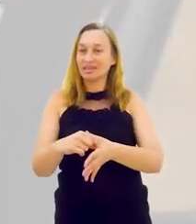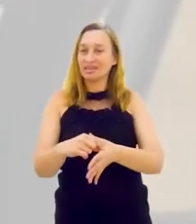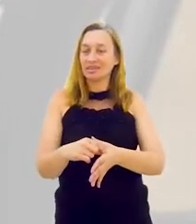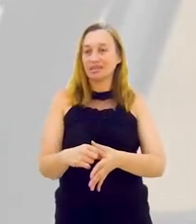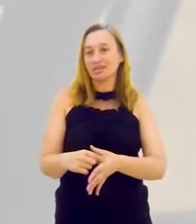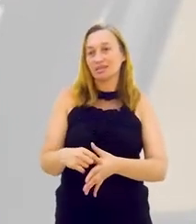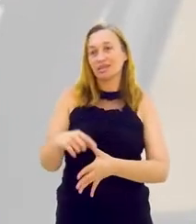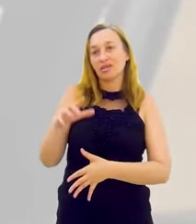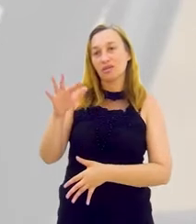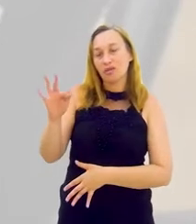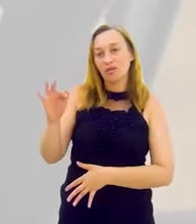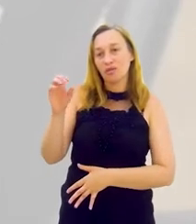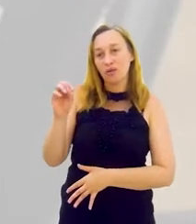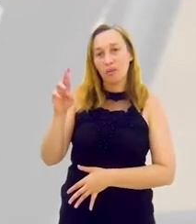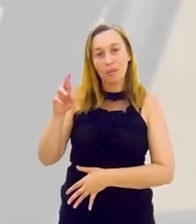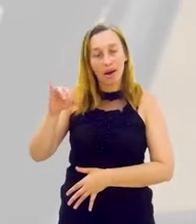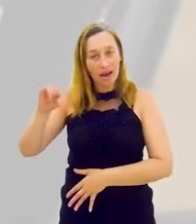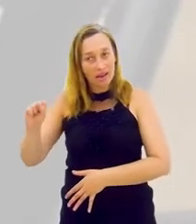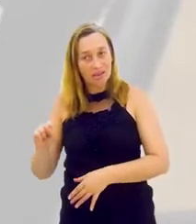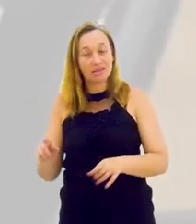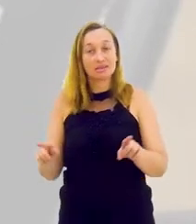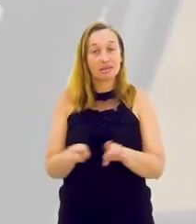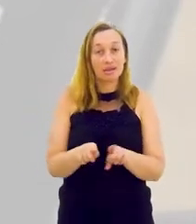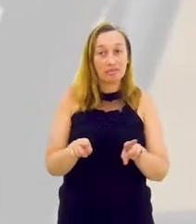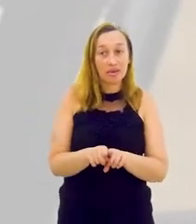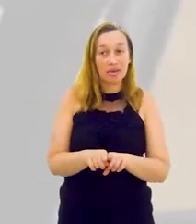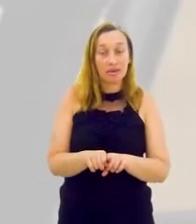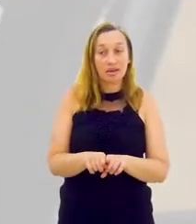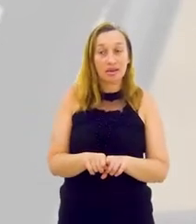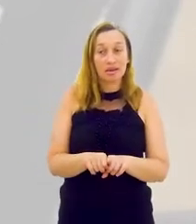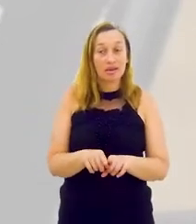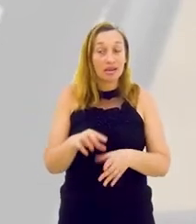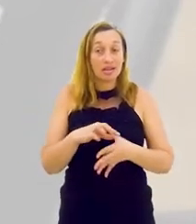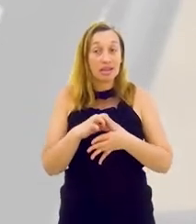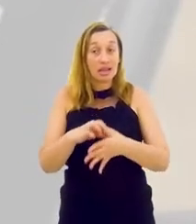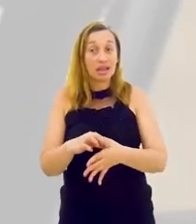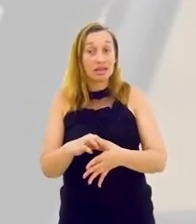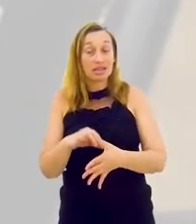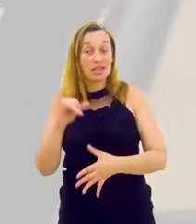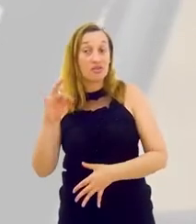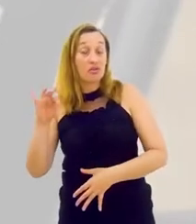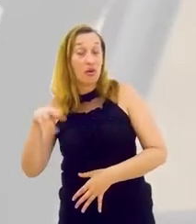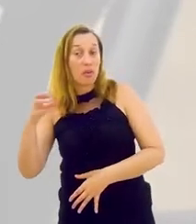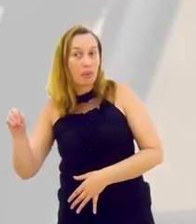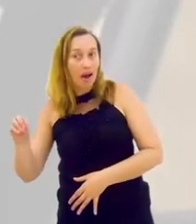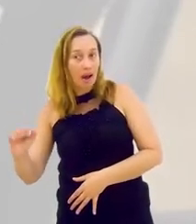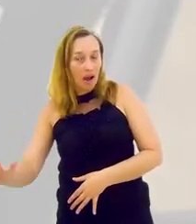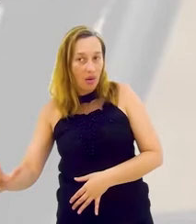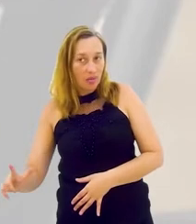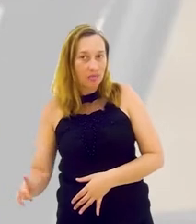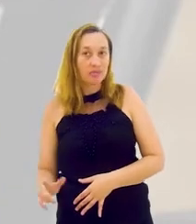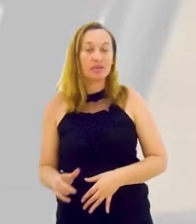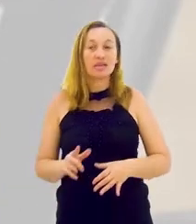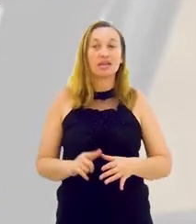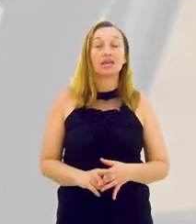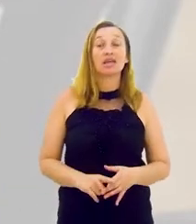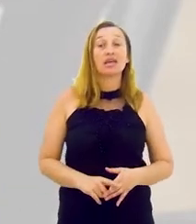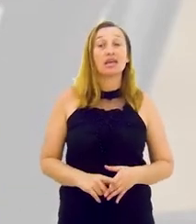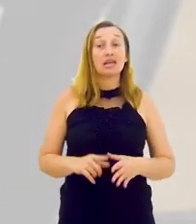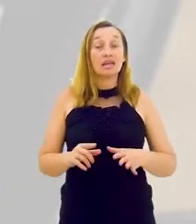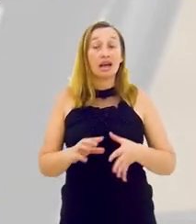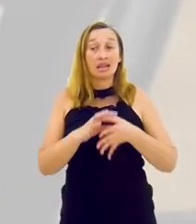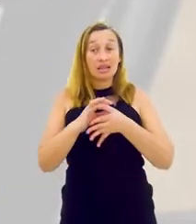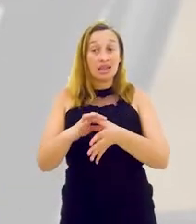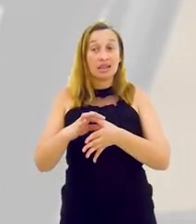formais e tem as lideranças informais dentro de um ambiente, de um território. Às vezes, as informais mandam mais que as formais.